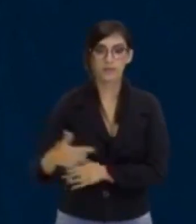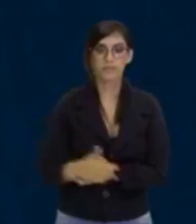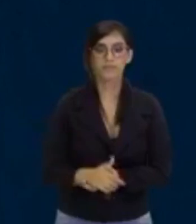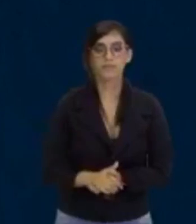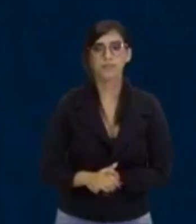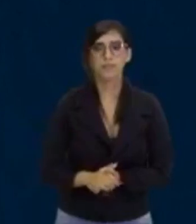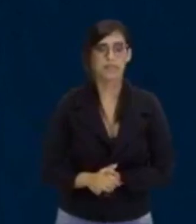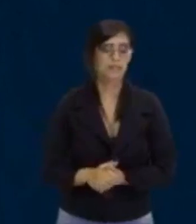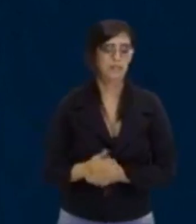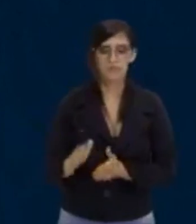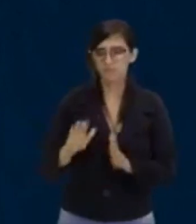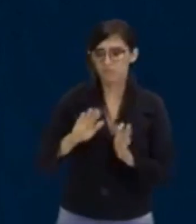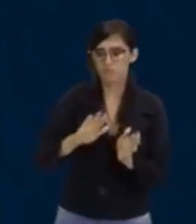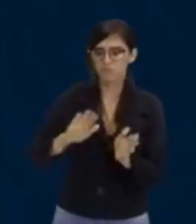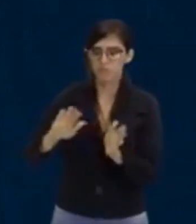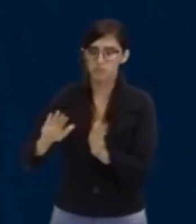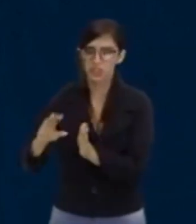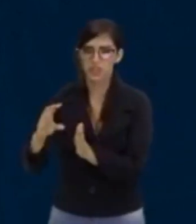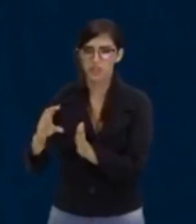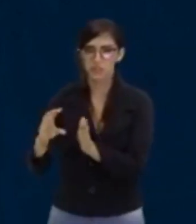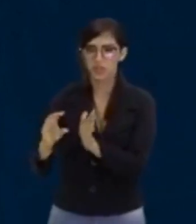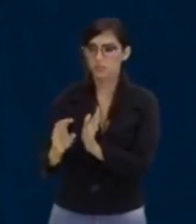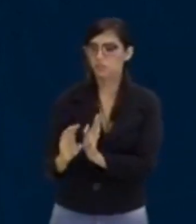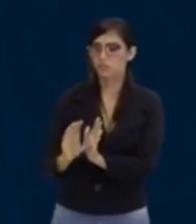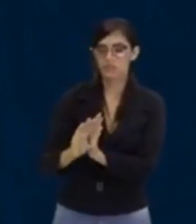nem vou precisar do c agora, já vou te dizer por quê.